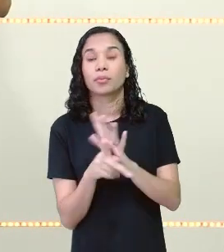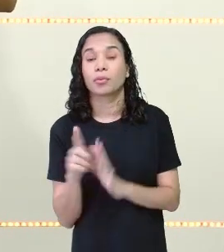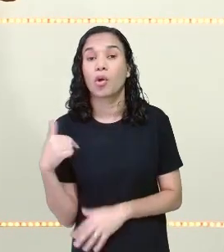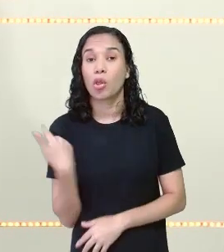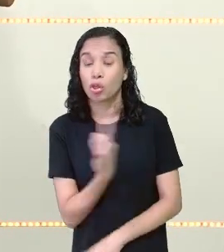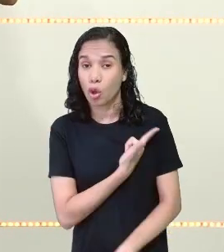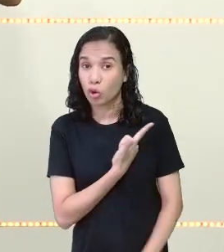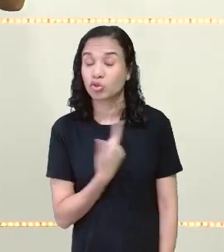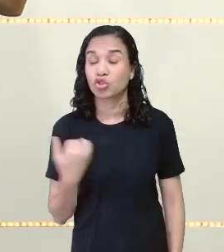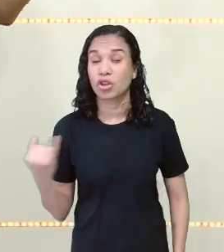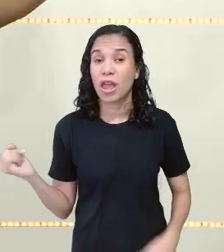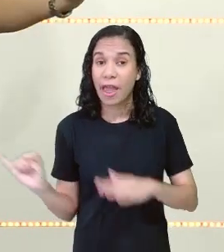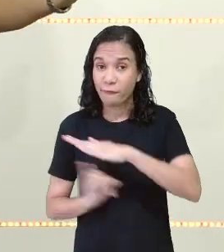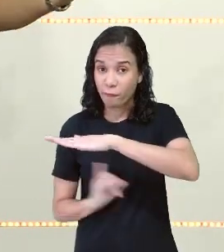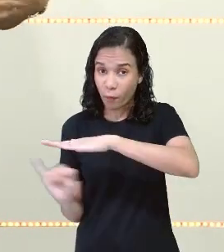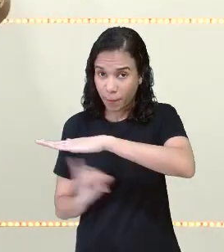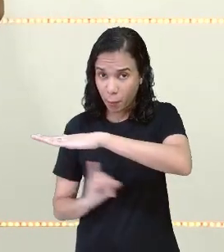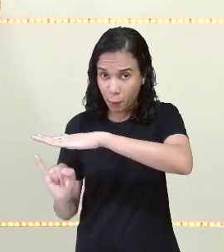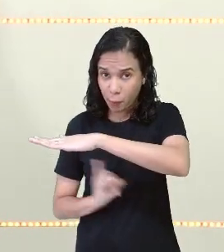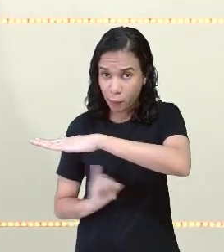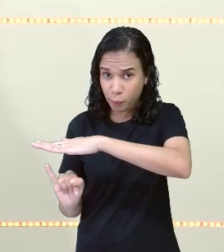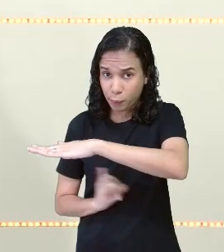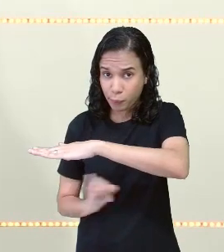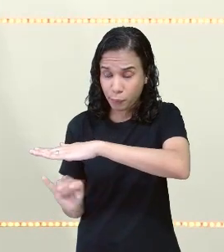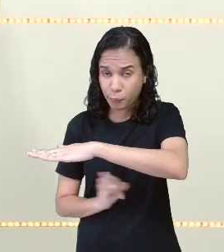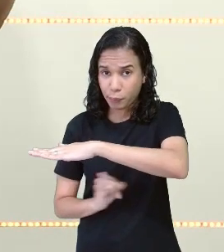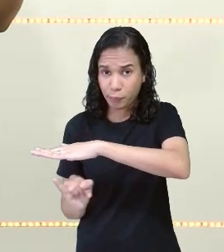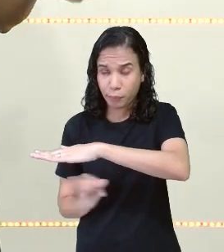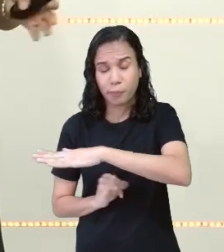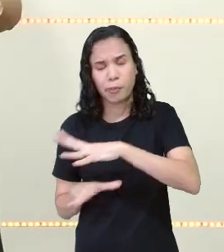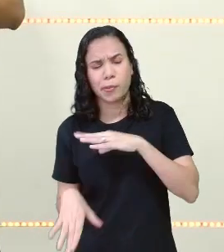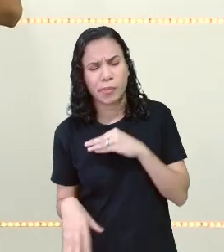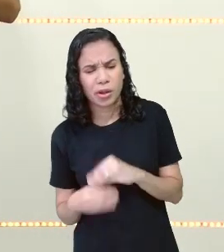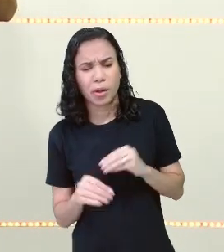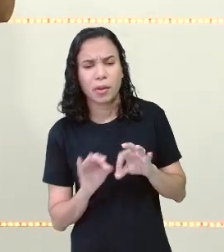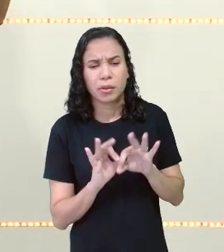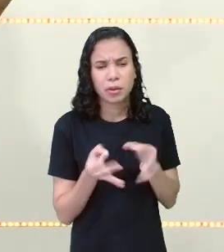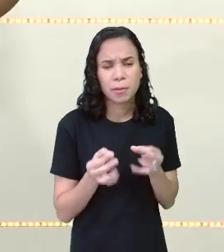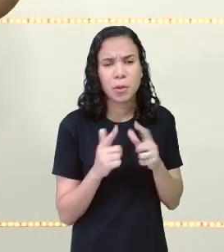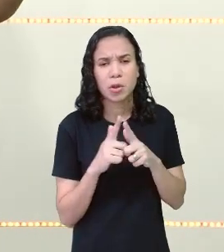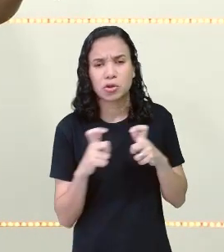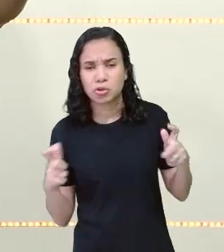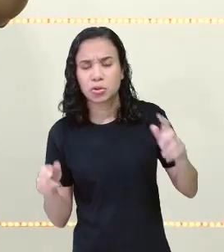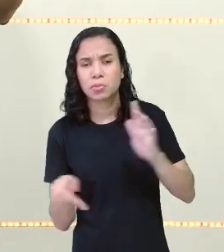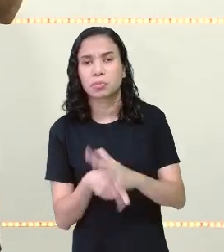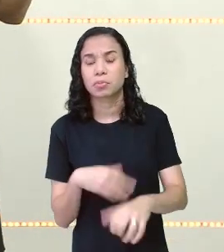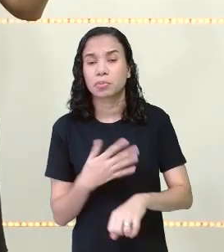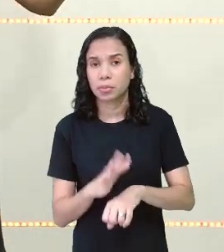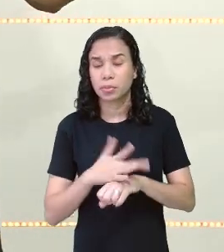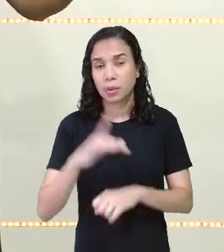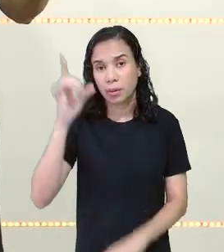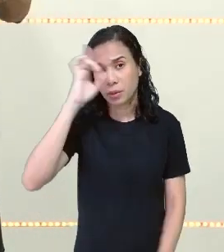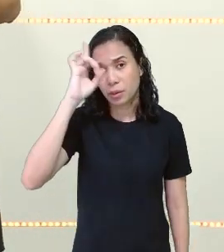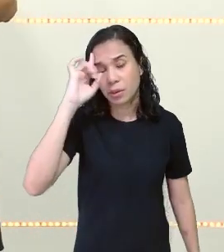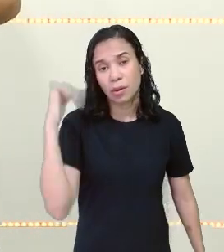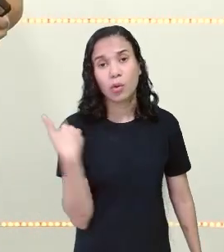nossa língua informal. Uma linguagem coloquial, aquela linguagem do nosso dia a dia, que usamos entre amigos,